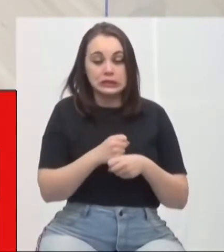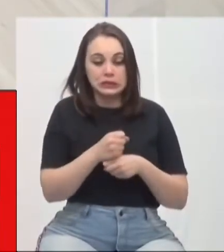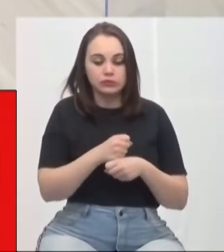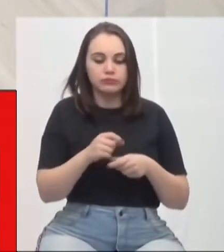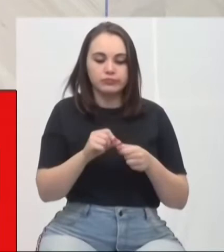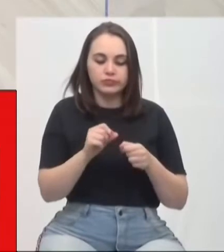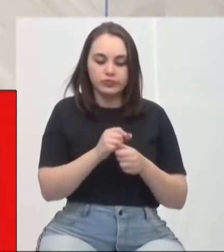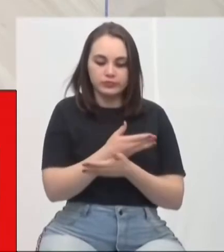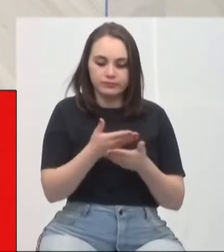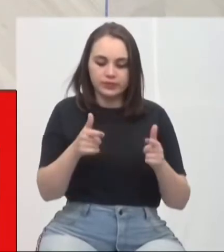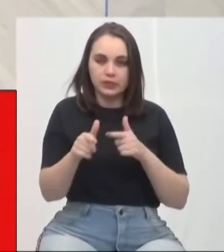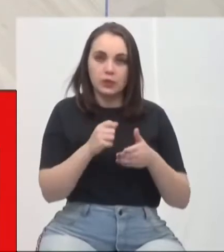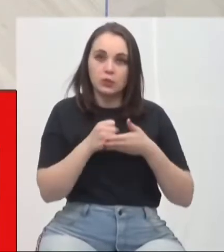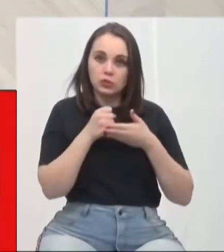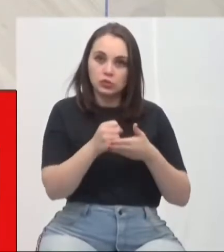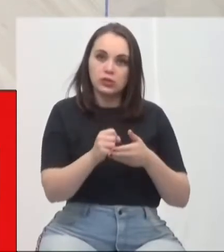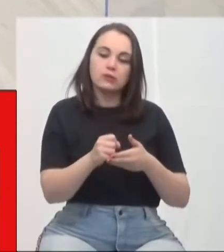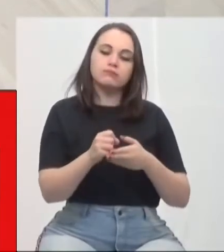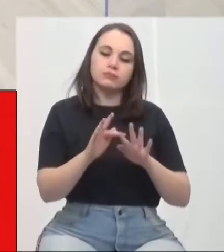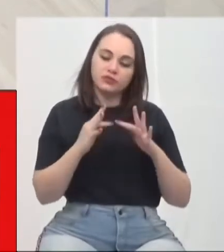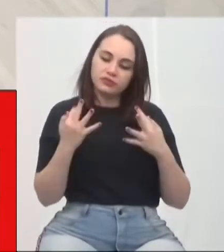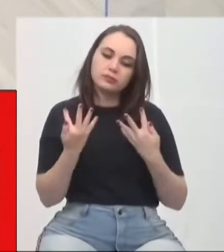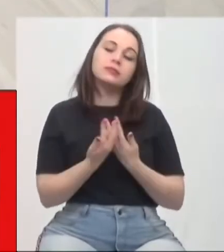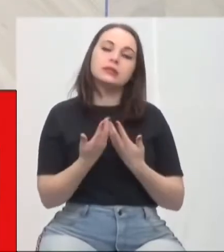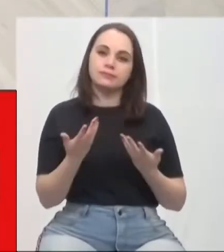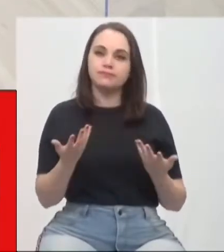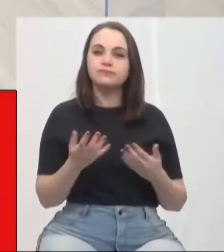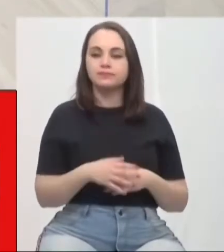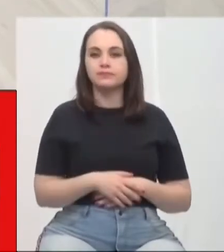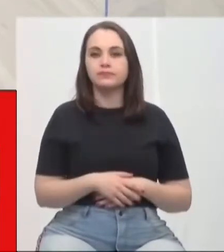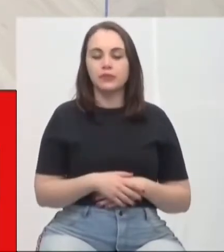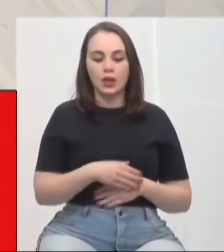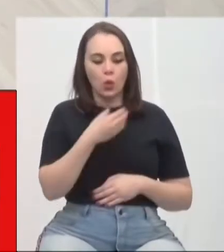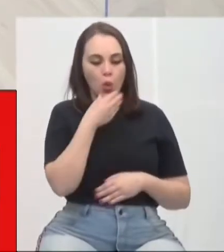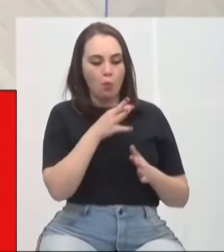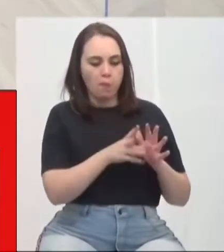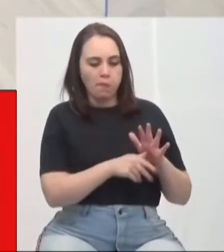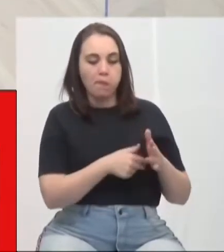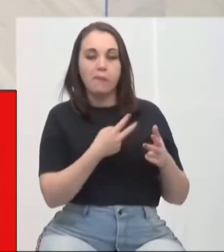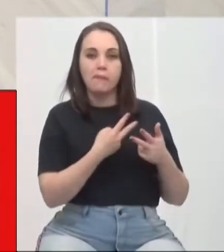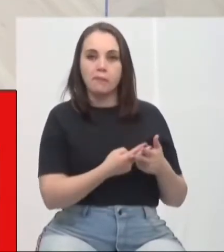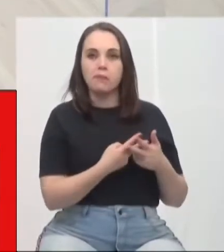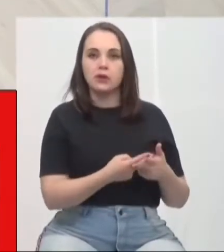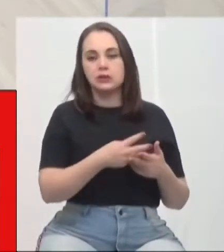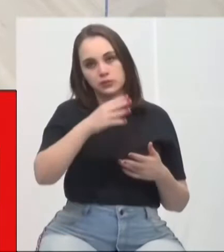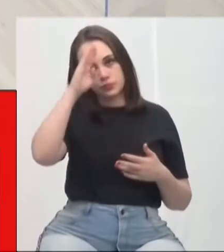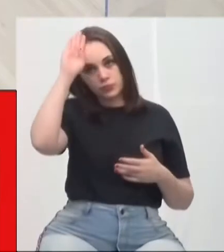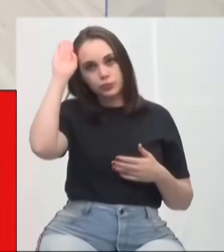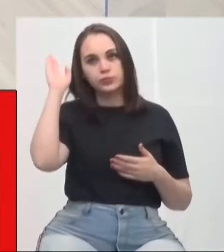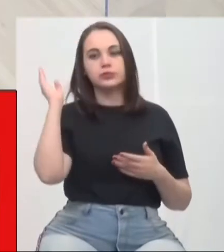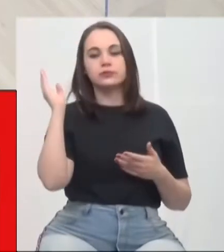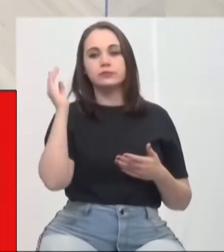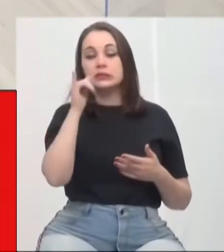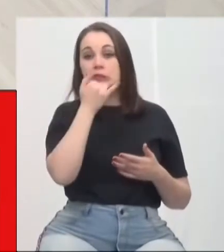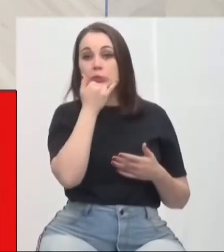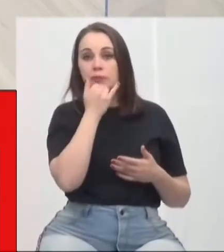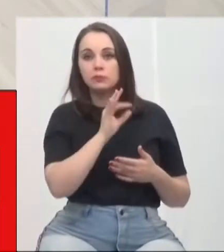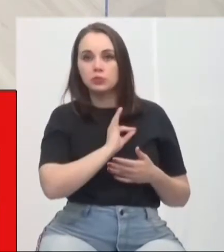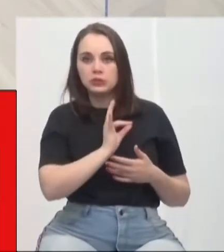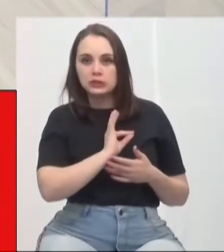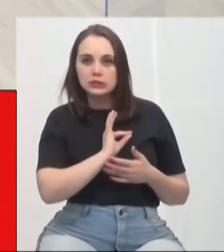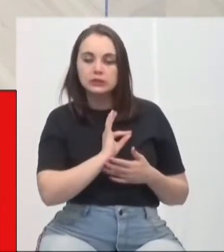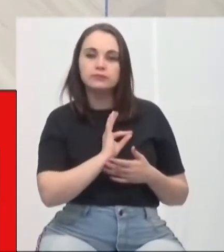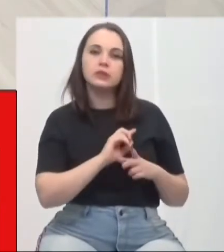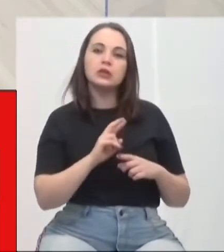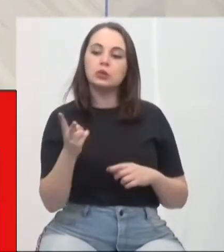para contribuir com a família. Destaco. O criminoso foi preso pela Polícia Militar e encaminhado à Delegacia de Polícia Civil. Já